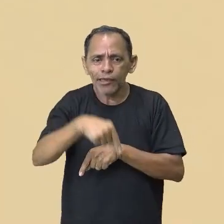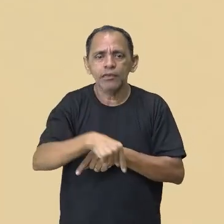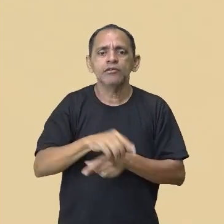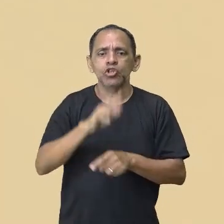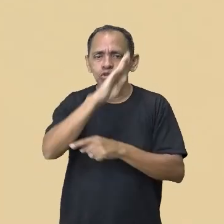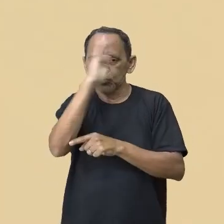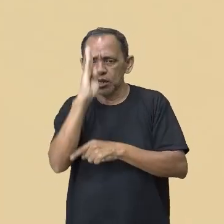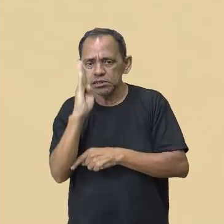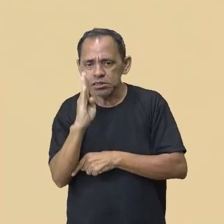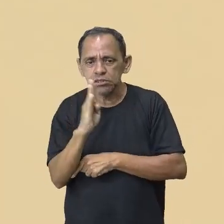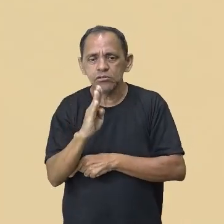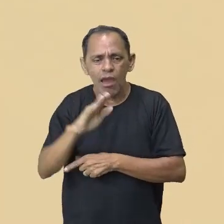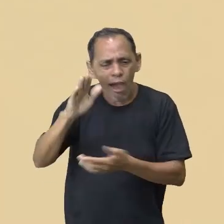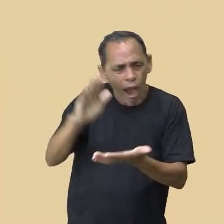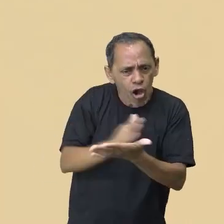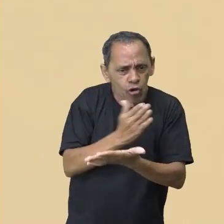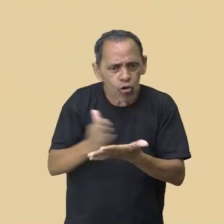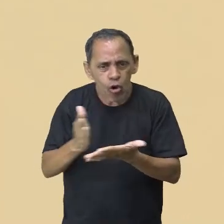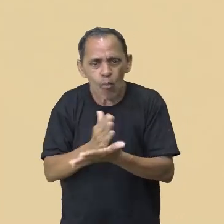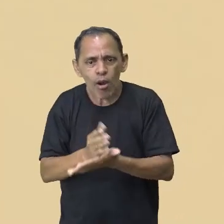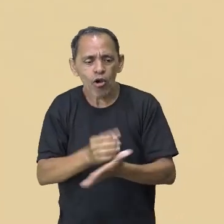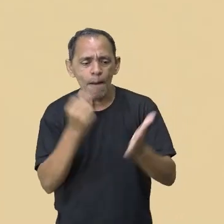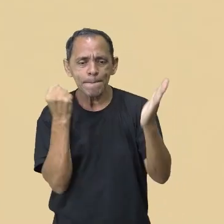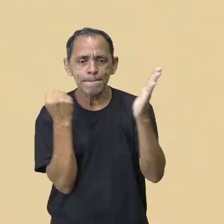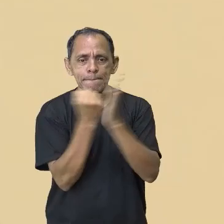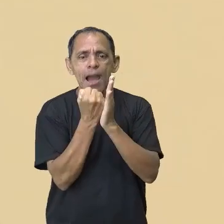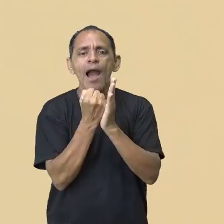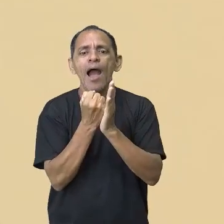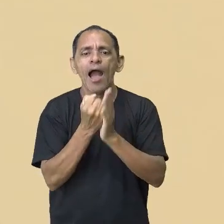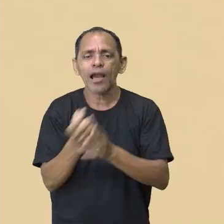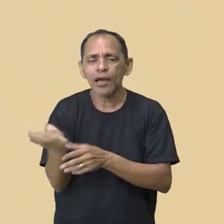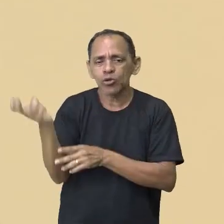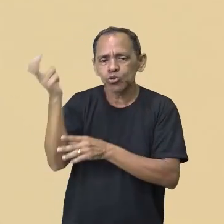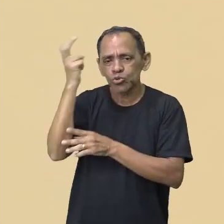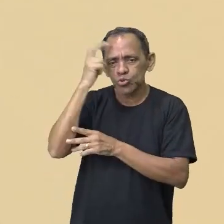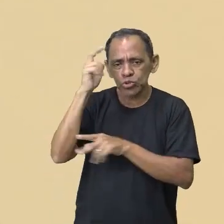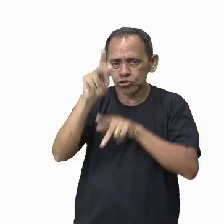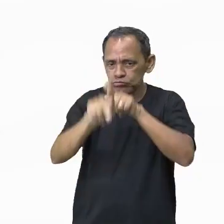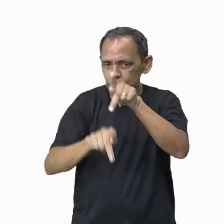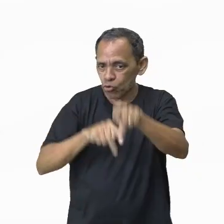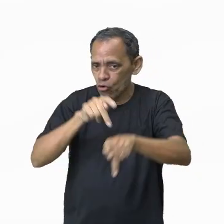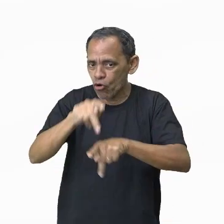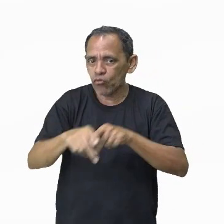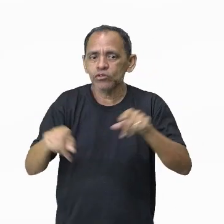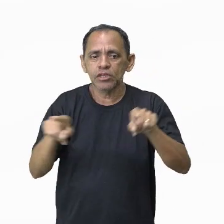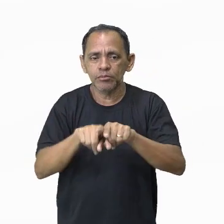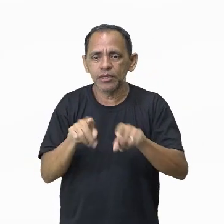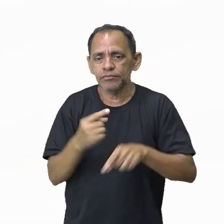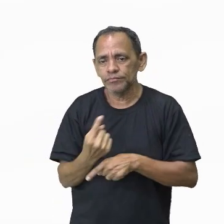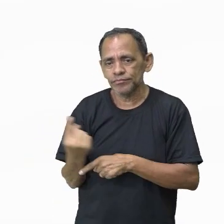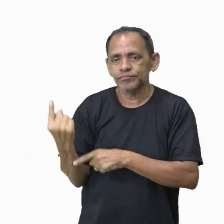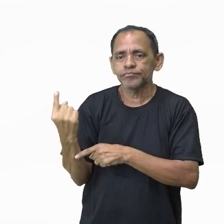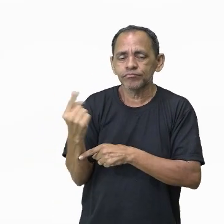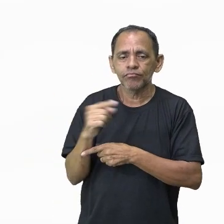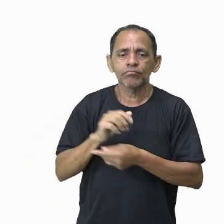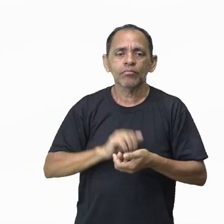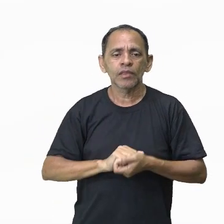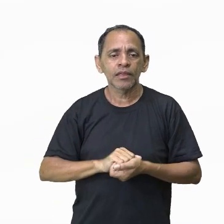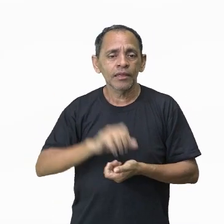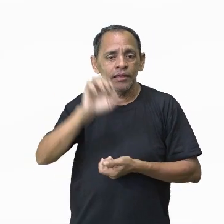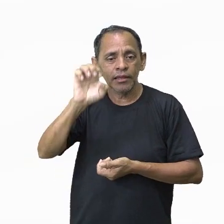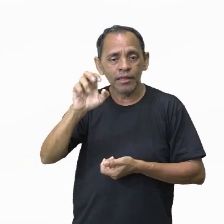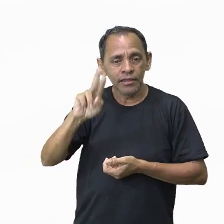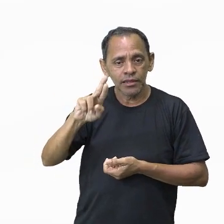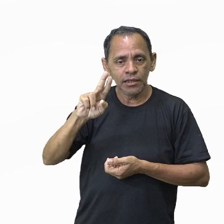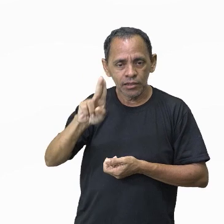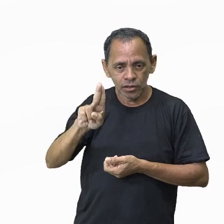nos marca, é algo que é nosso. Além da cultura popular, a gente tem também, olha só, a cultura erudita. E